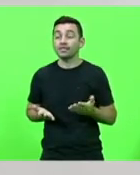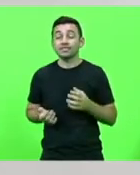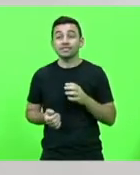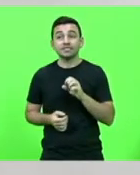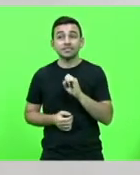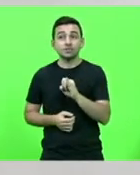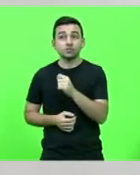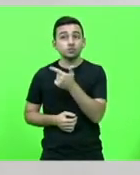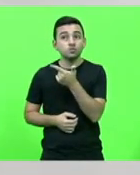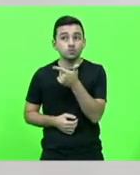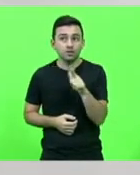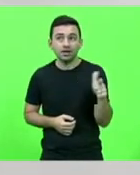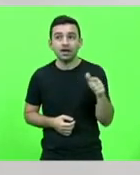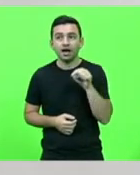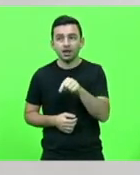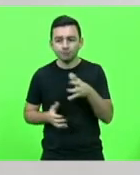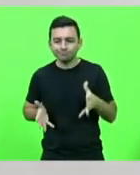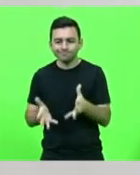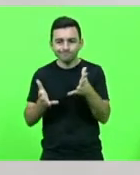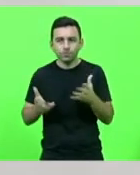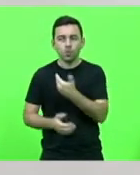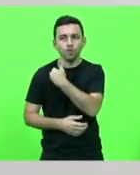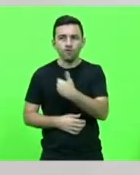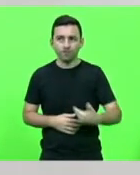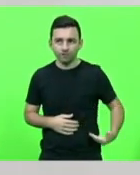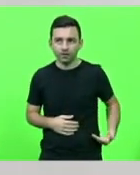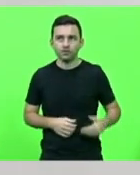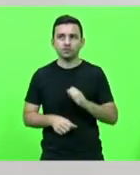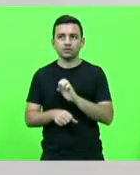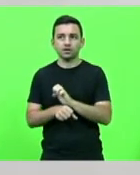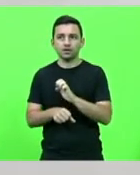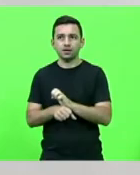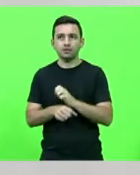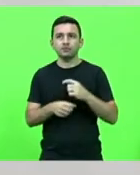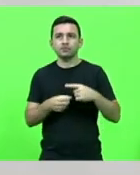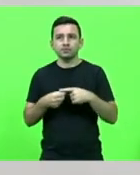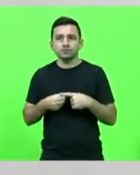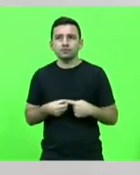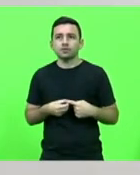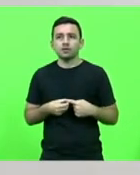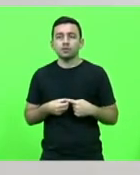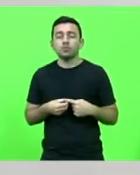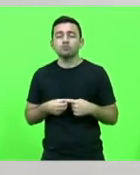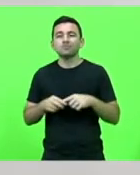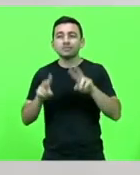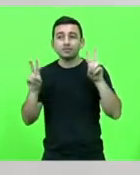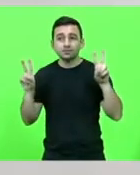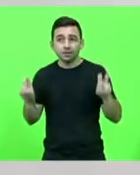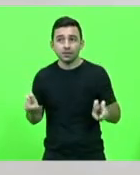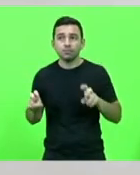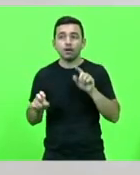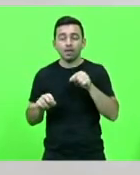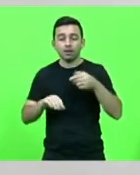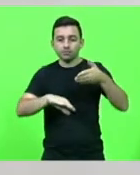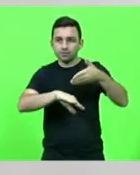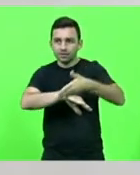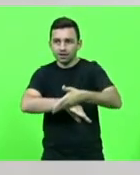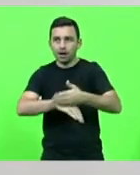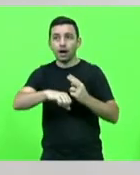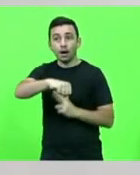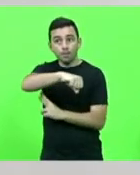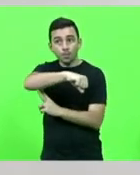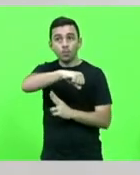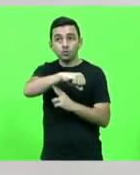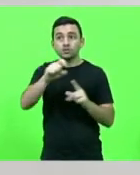o incentivo do governo do estado e municipal na questão dos acessos que era a ponte e a